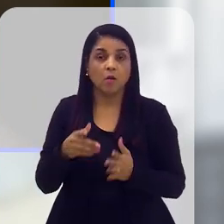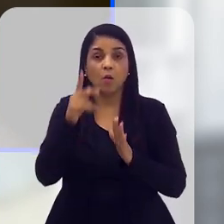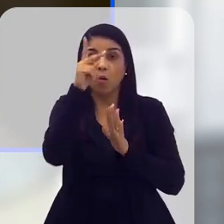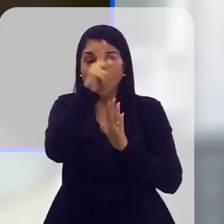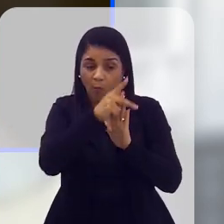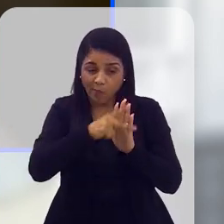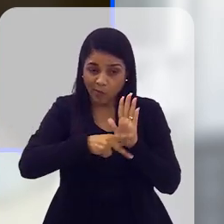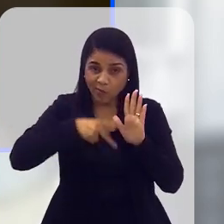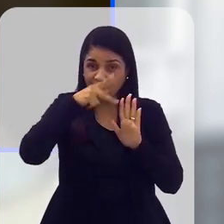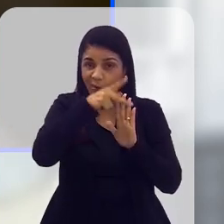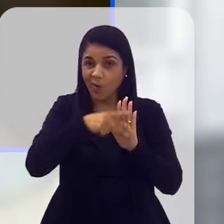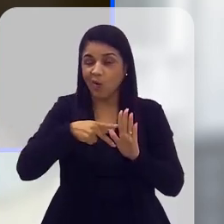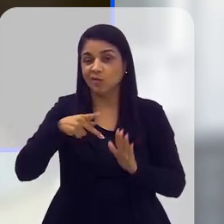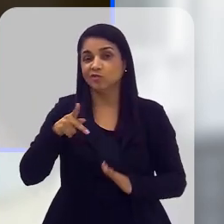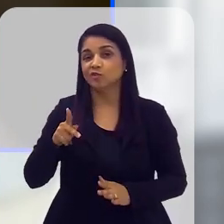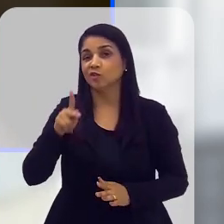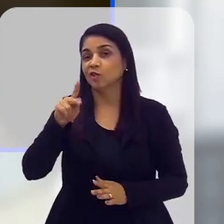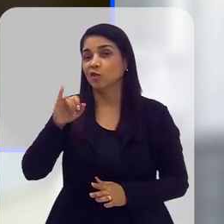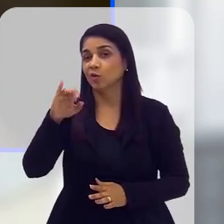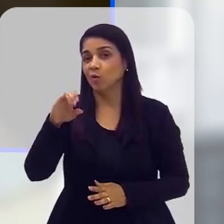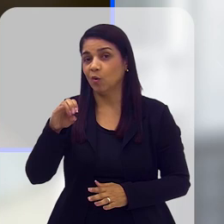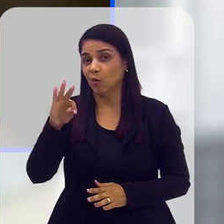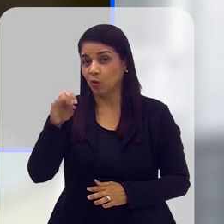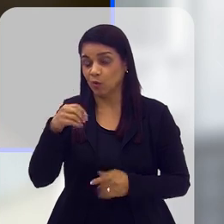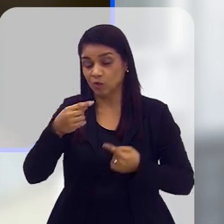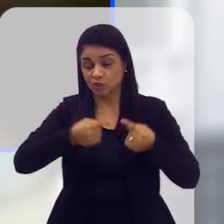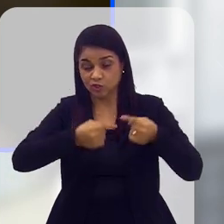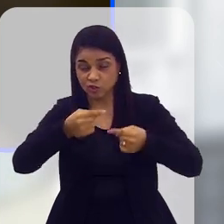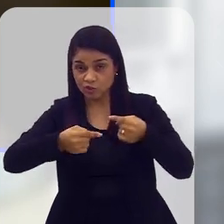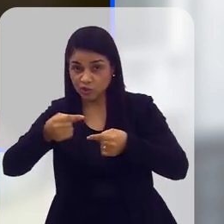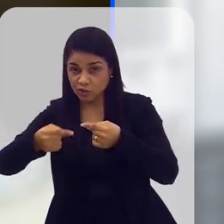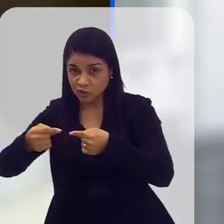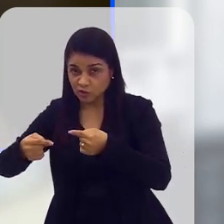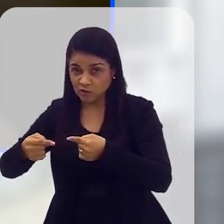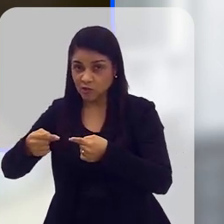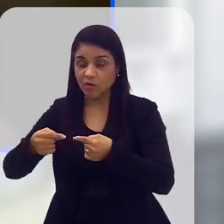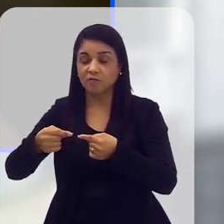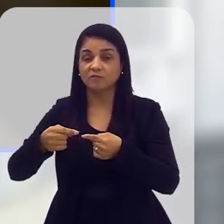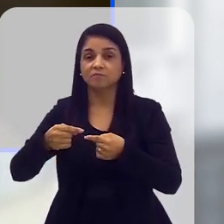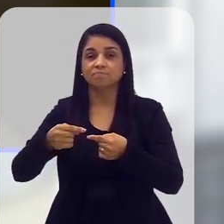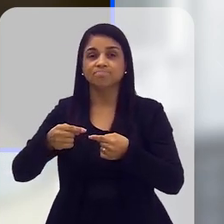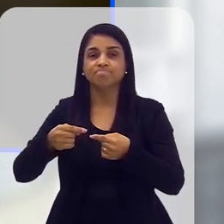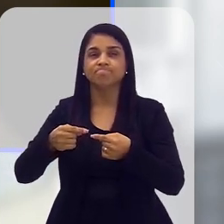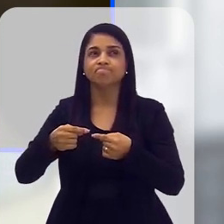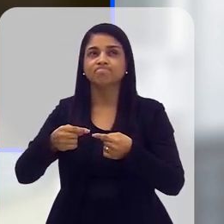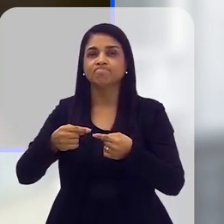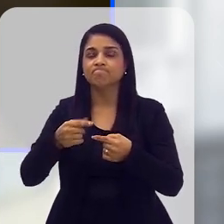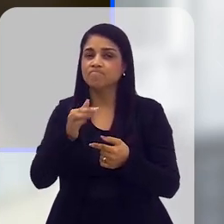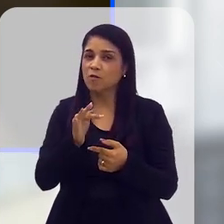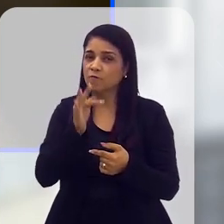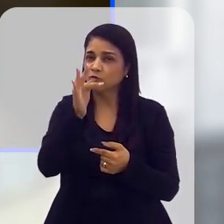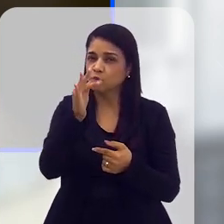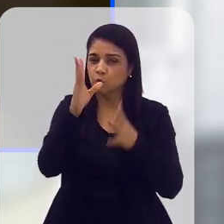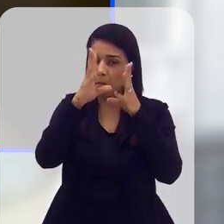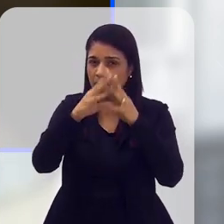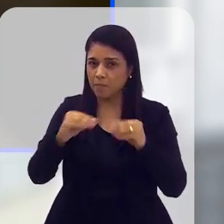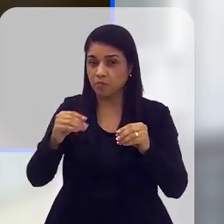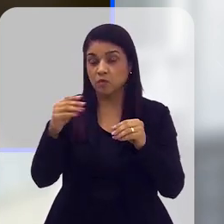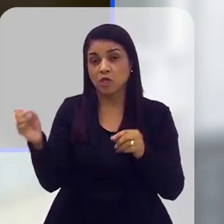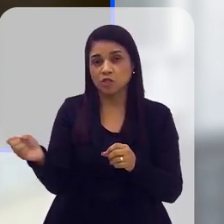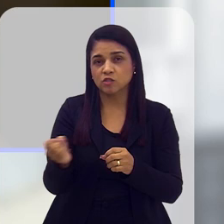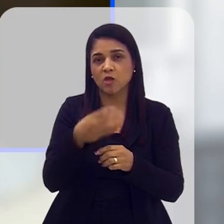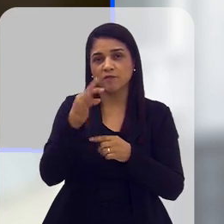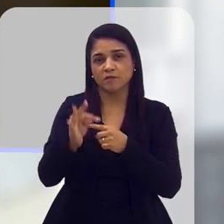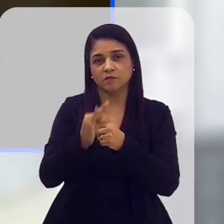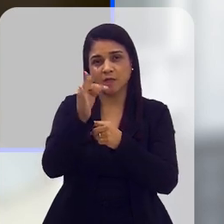O próprio protocolo de Kyoto virava muito essa discussão para que as coisas iriam ser, vamos dizer assim, sanadas,